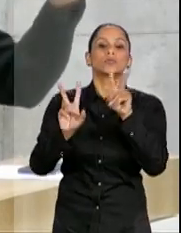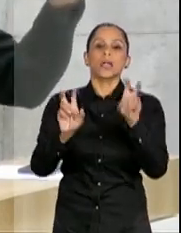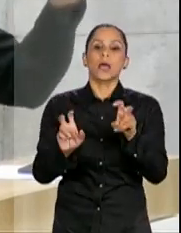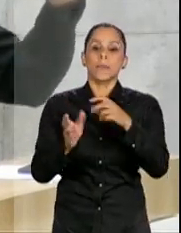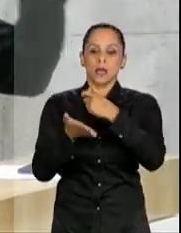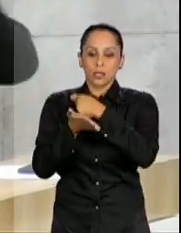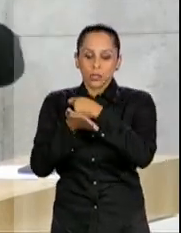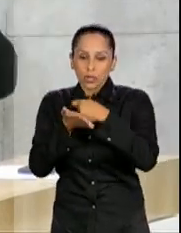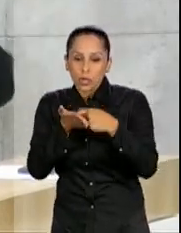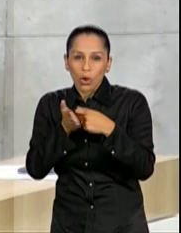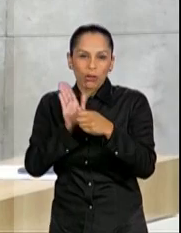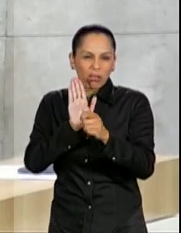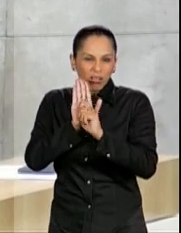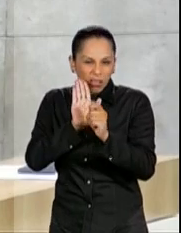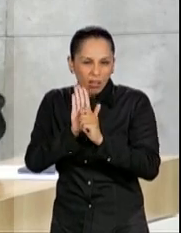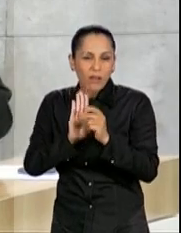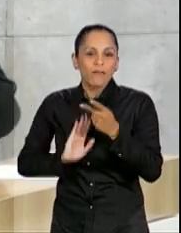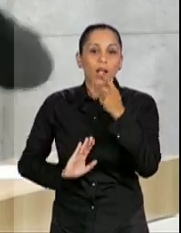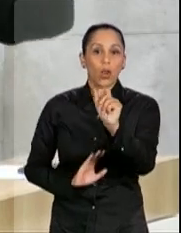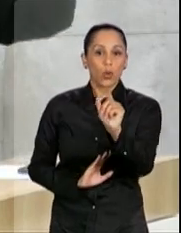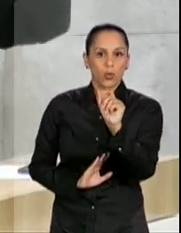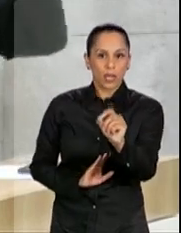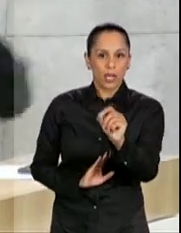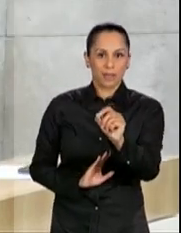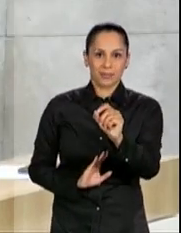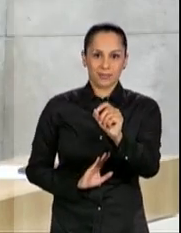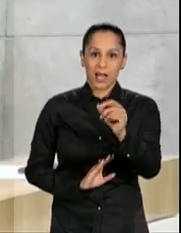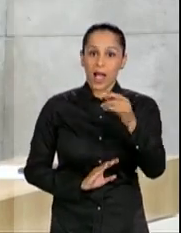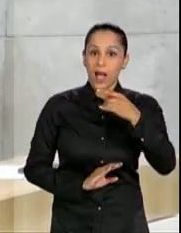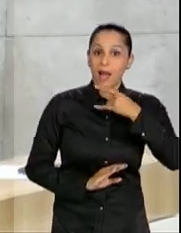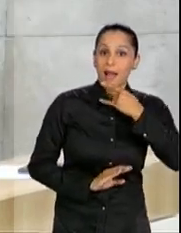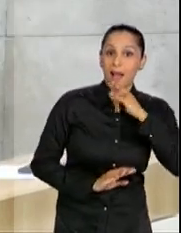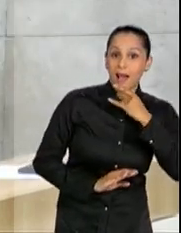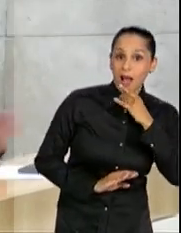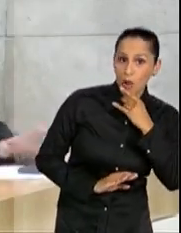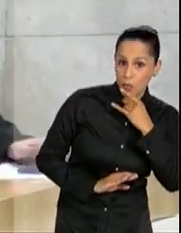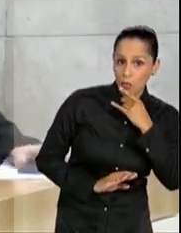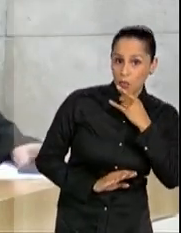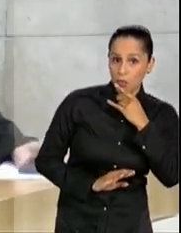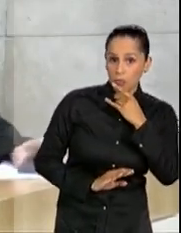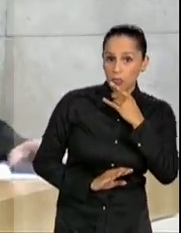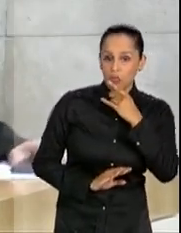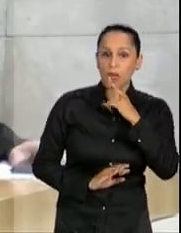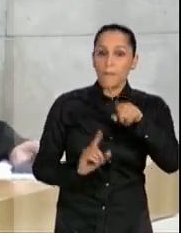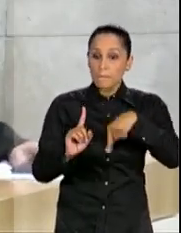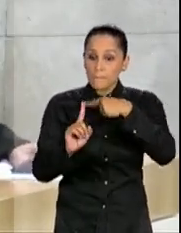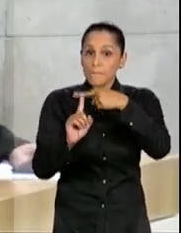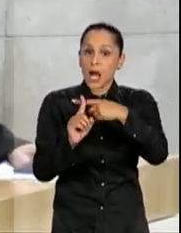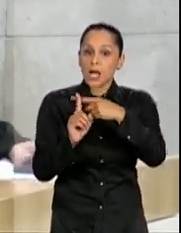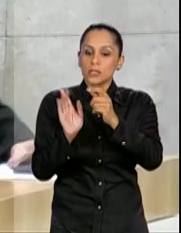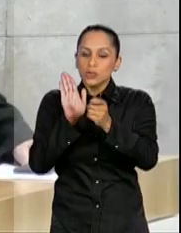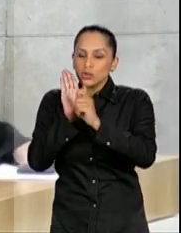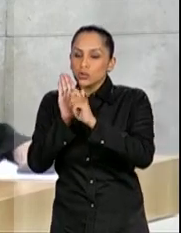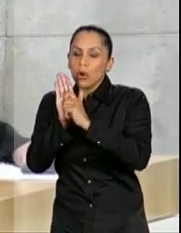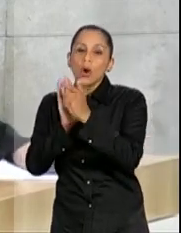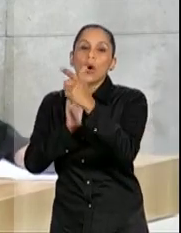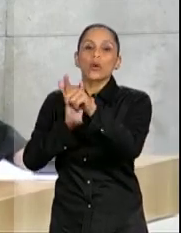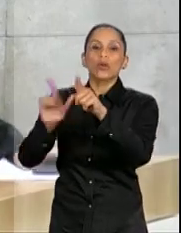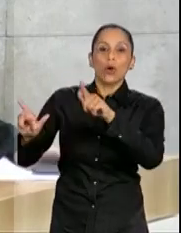drogas. Às vezes, a gente até fala em álcool e drogas, como se o álcool em si não fosse também uma substância cujo uso